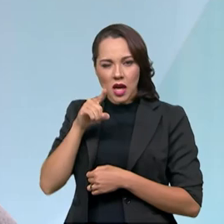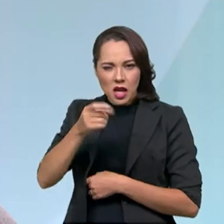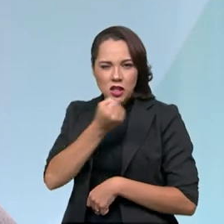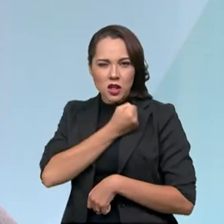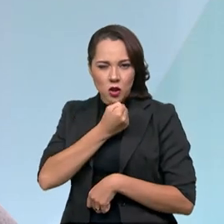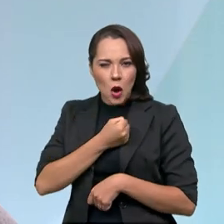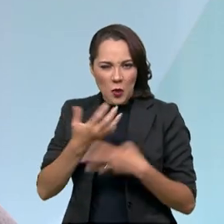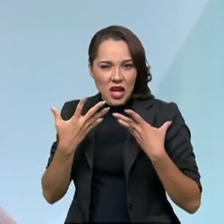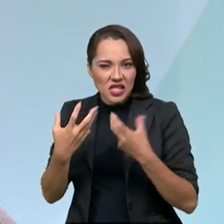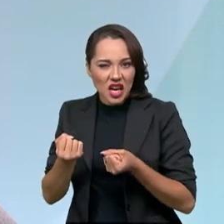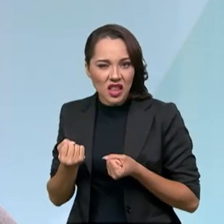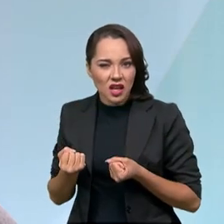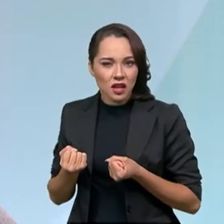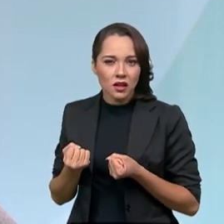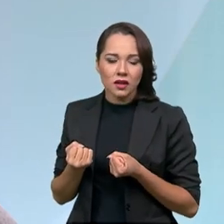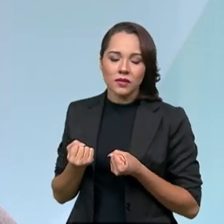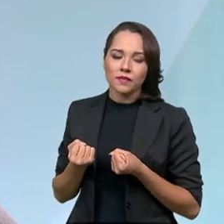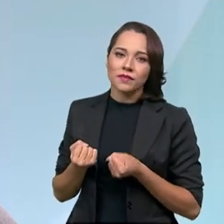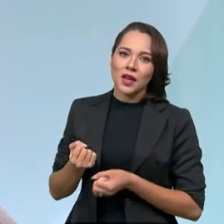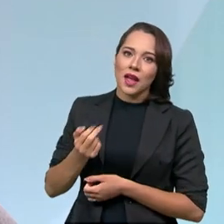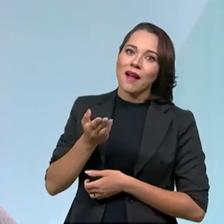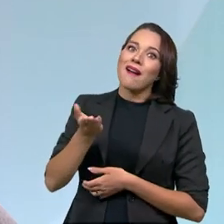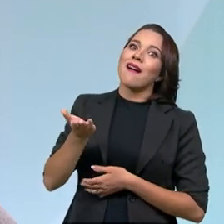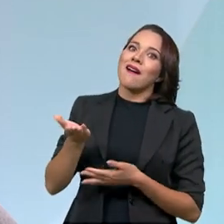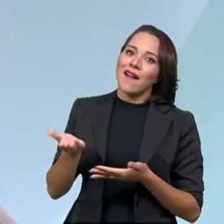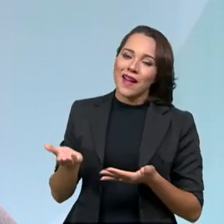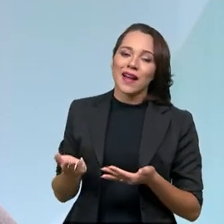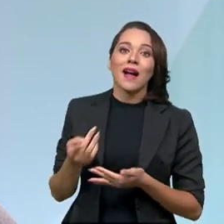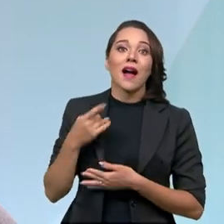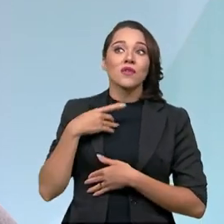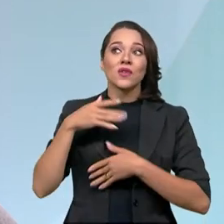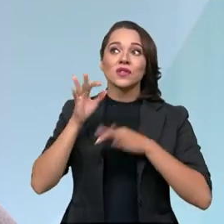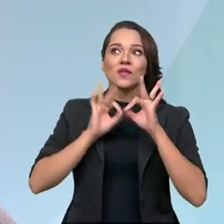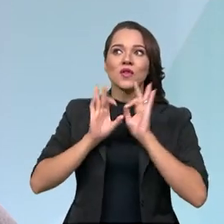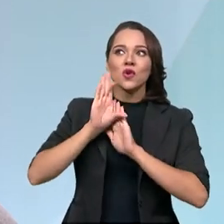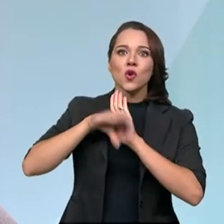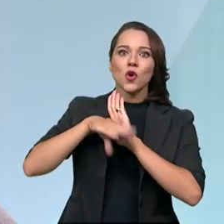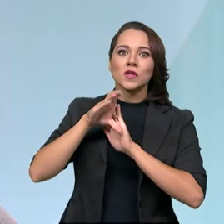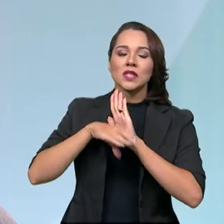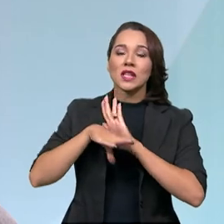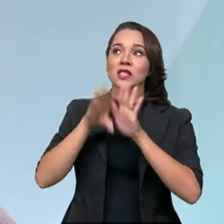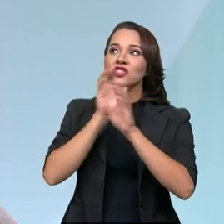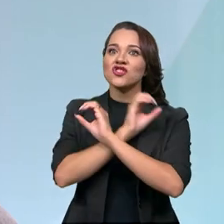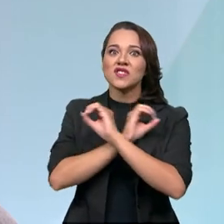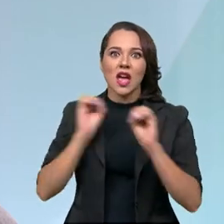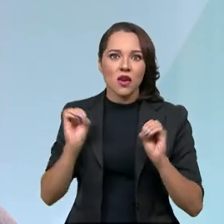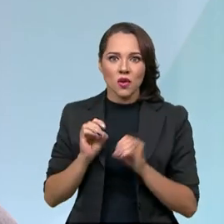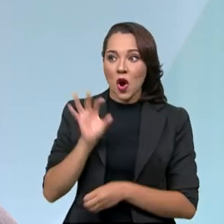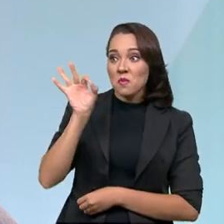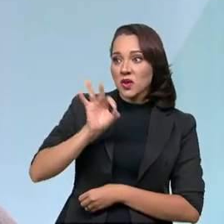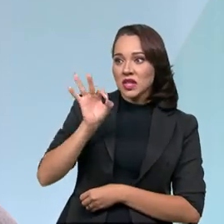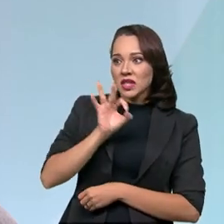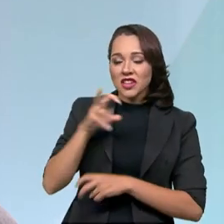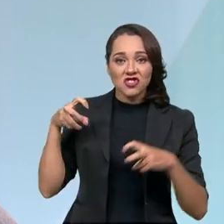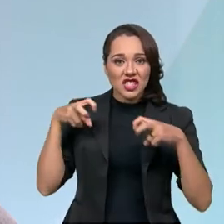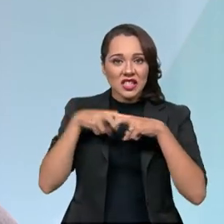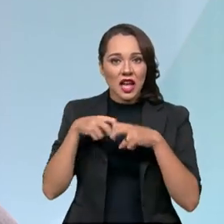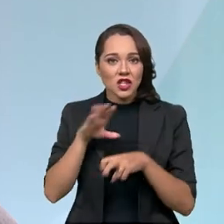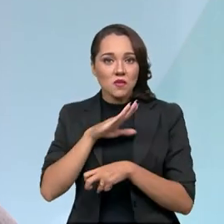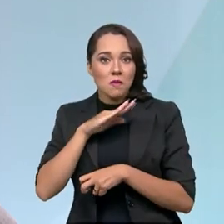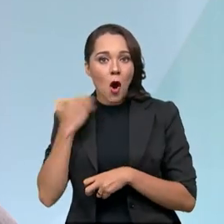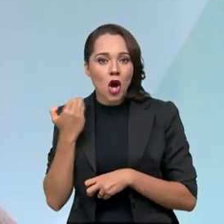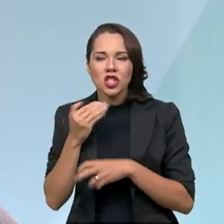que esse número é admissível? E aí, a partir daí, foi desenvolvido um conceito de visão zero. Aquele em que nenhuma